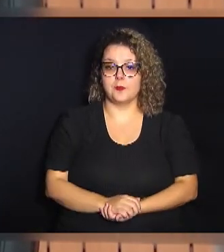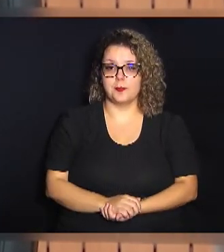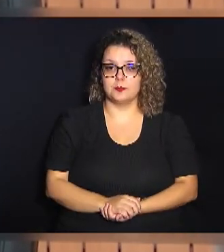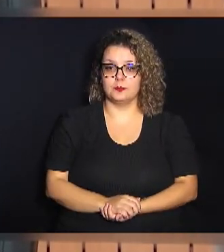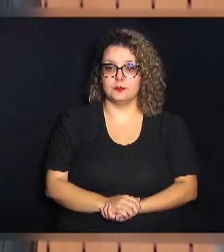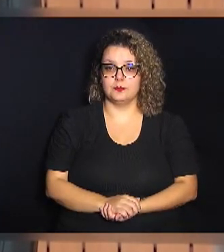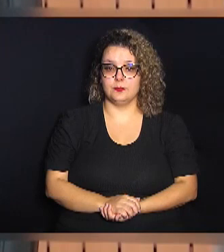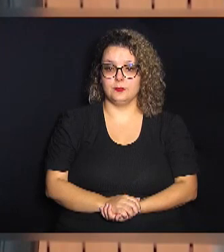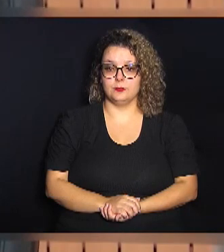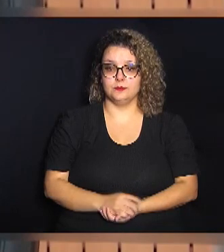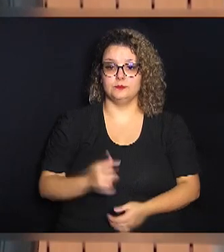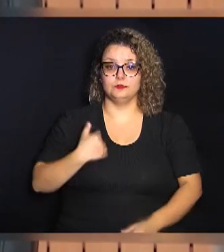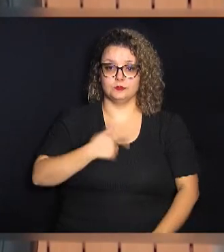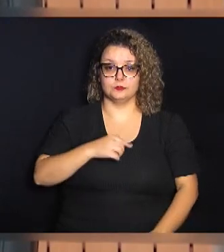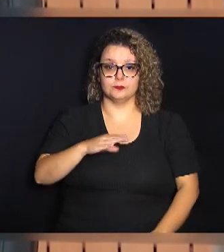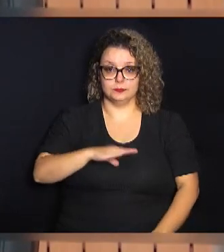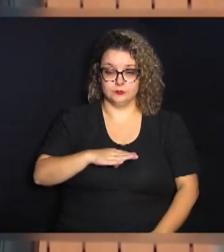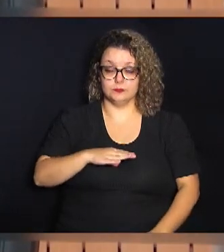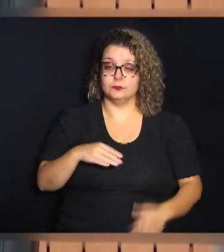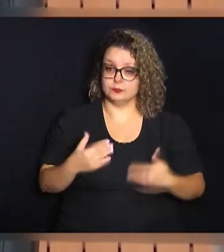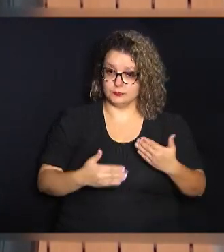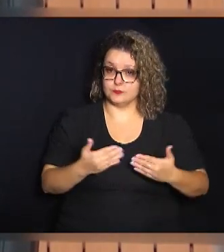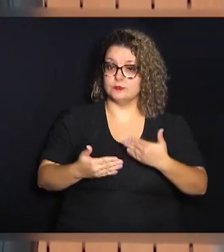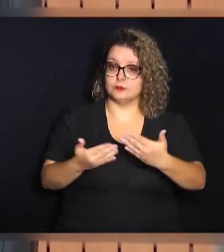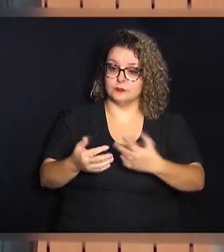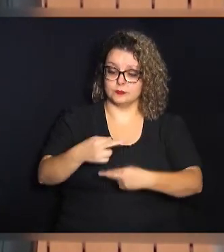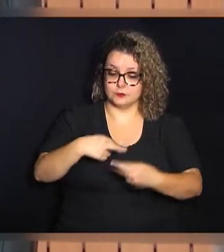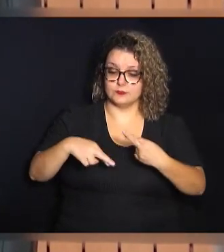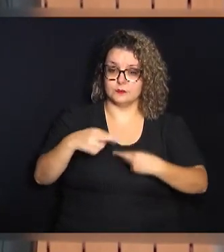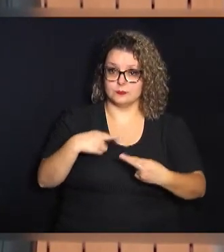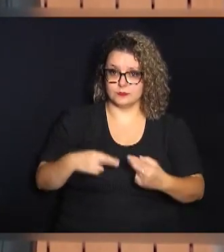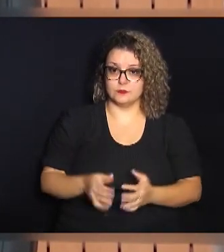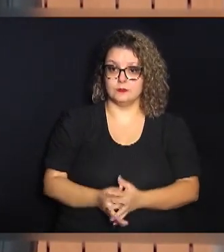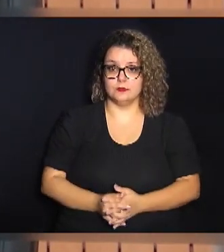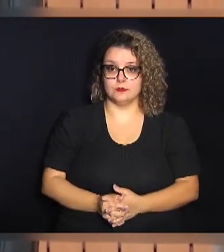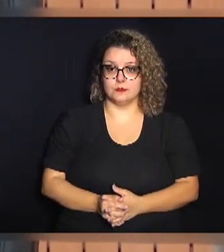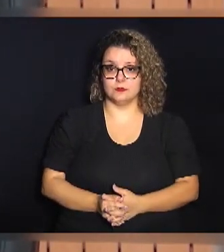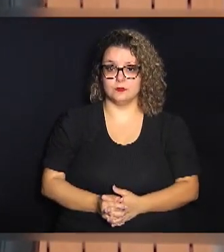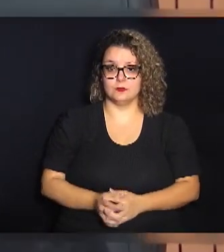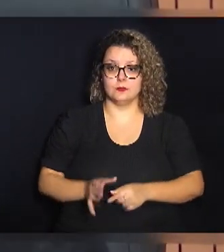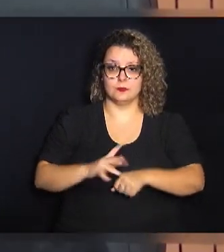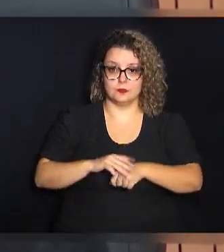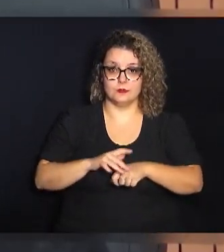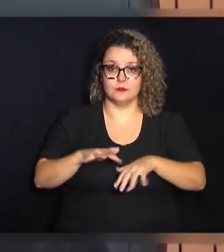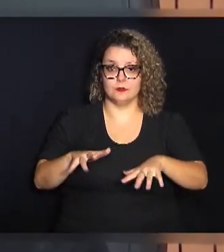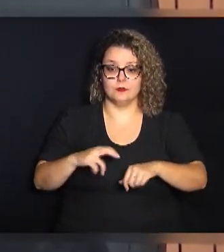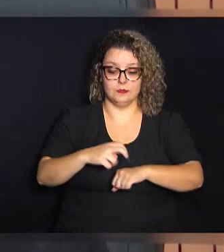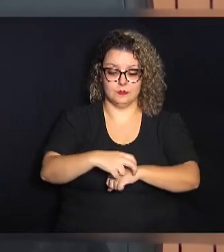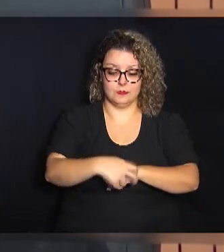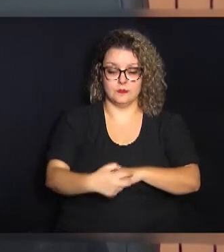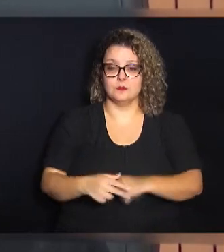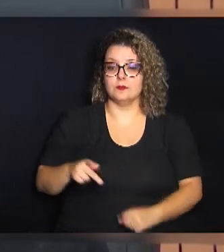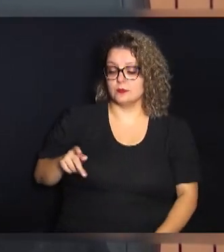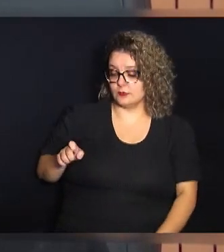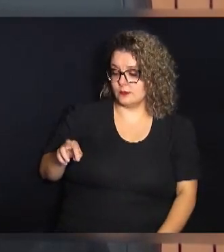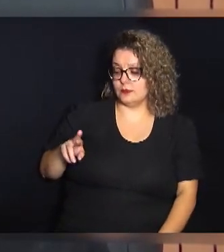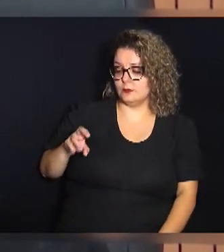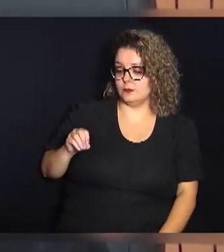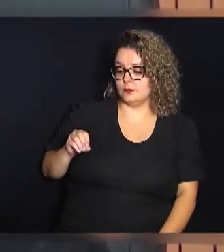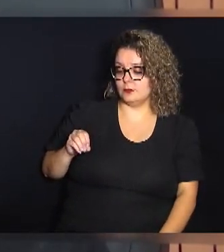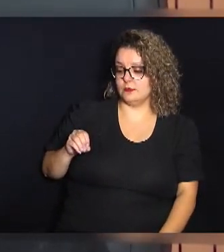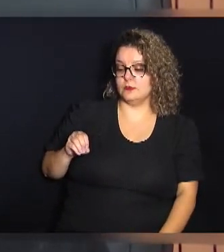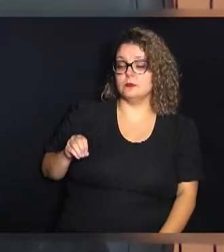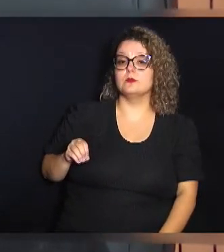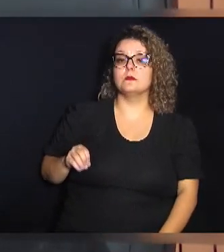a nossa cidade está atravessando com relação a epidemia de dengue. Pedro Tourinho presidente da